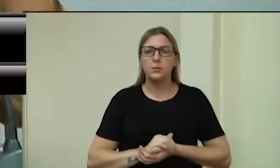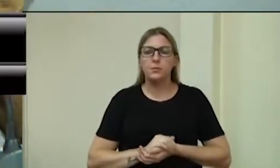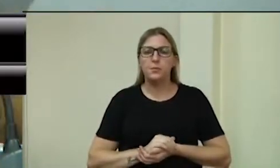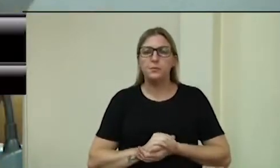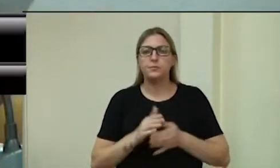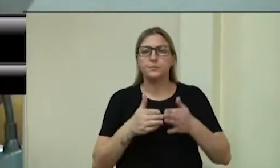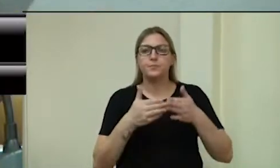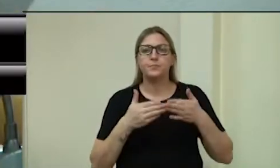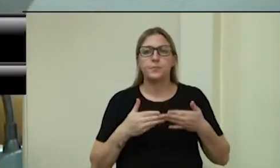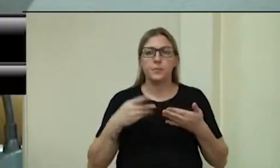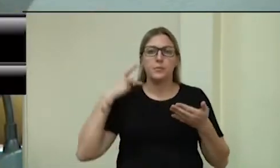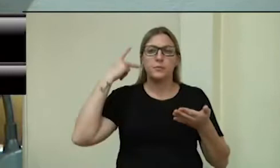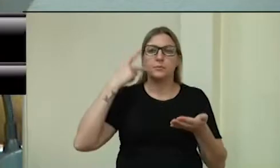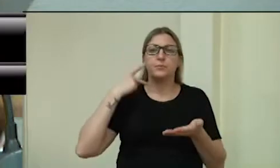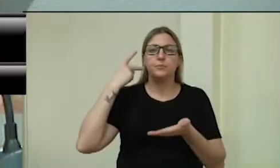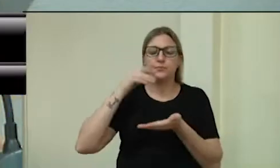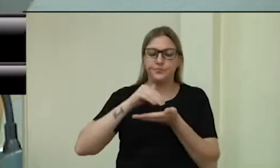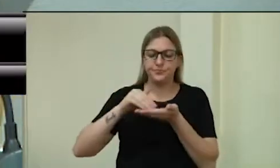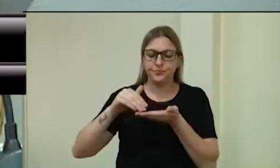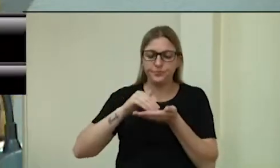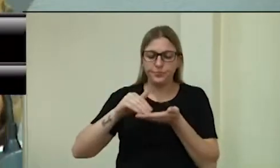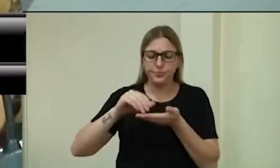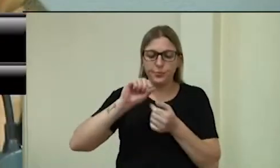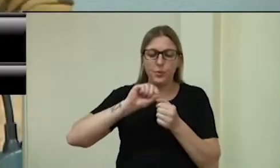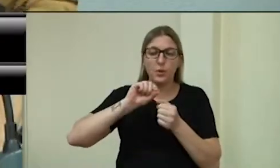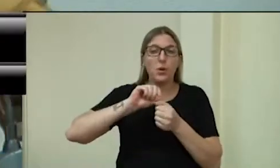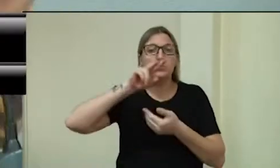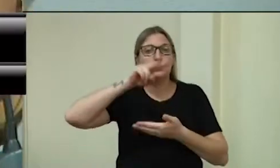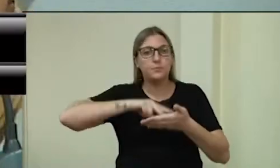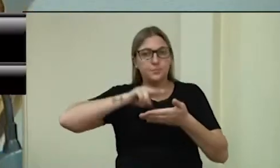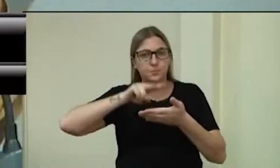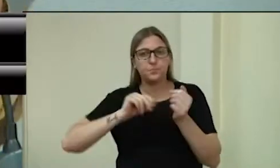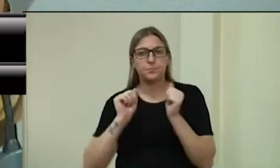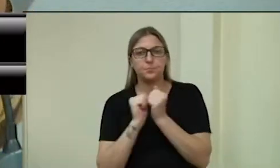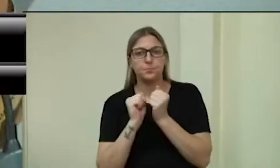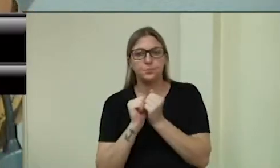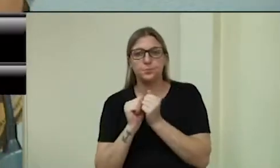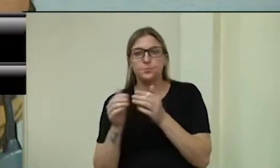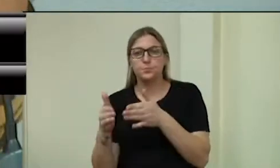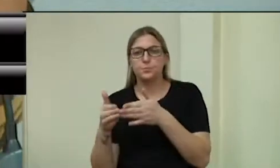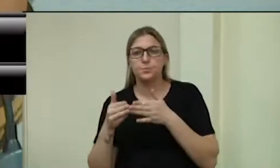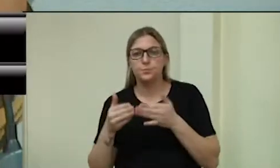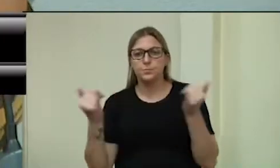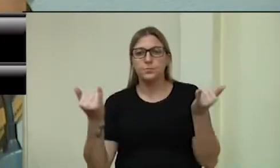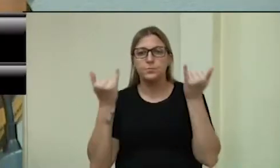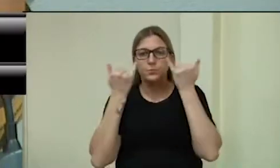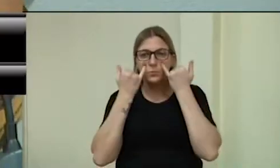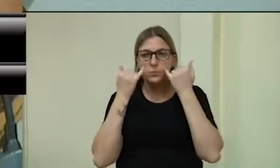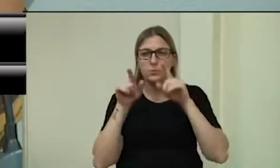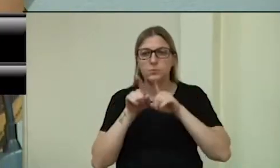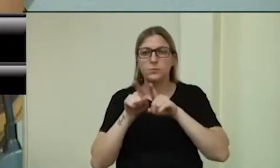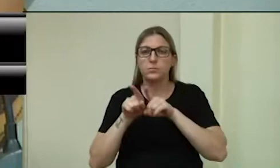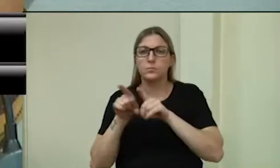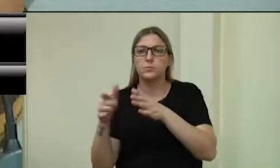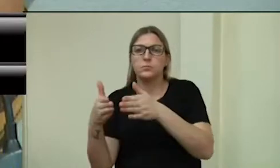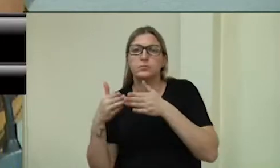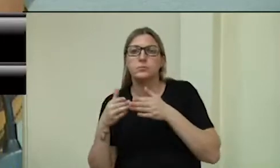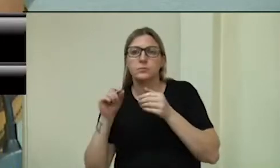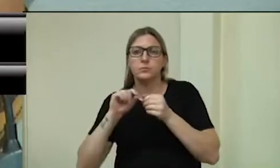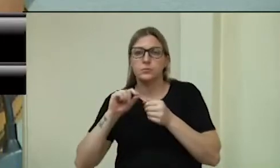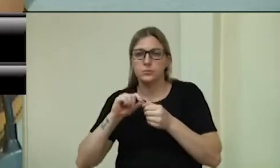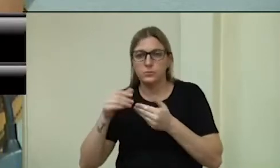Solicito à vereadora secretária que proceda à leitura em bloco dos requerimentos de informações e pedidos de